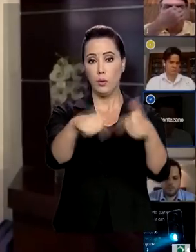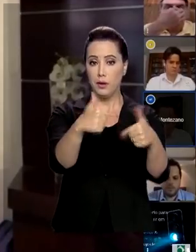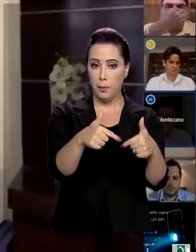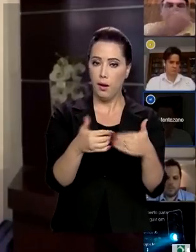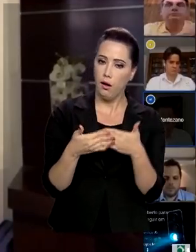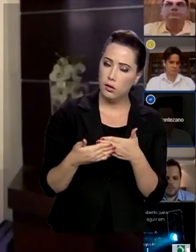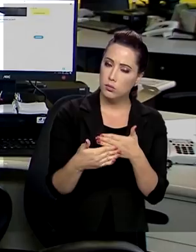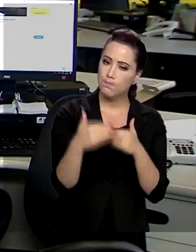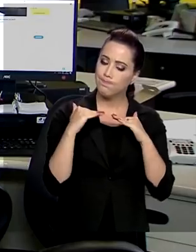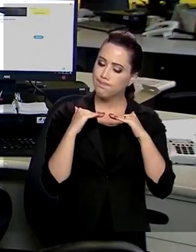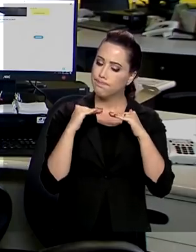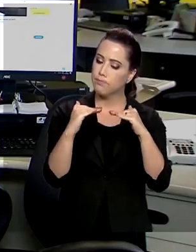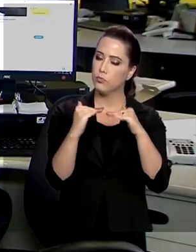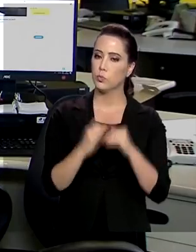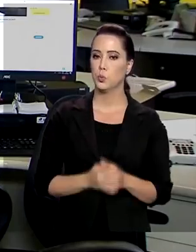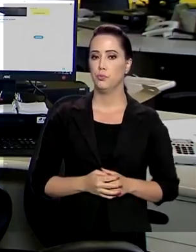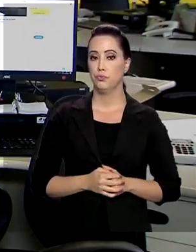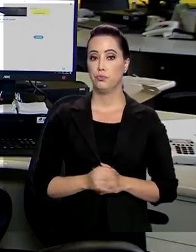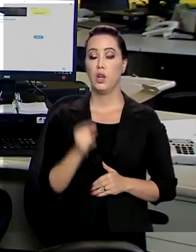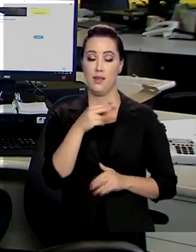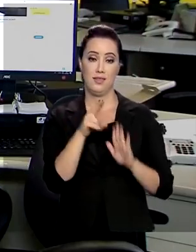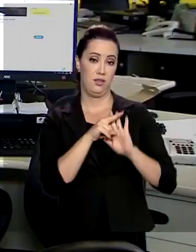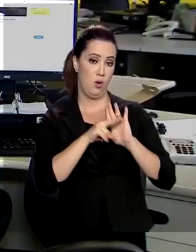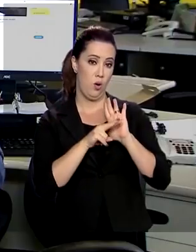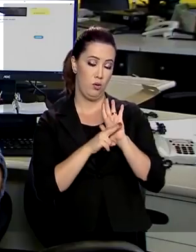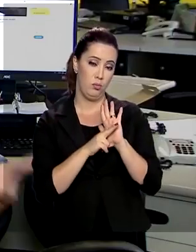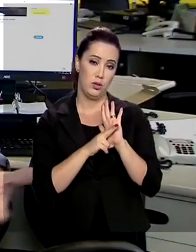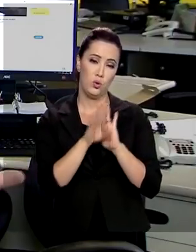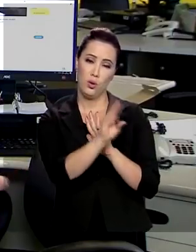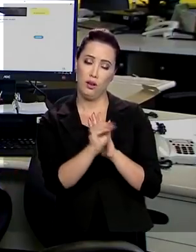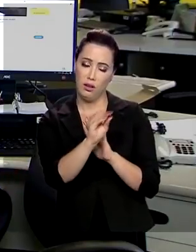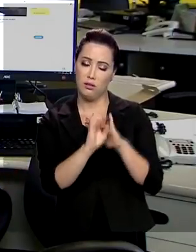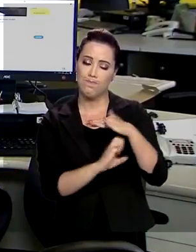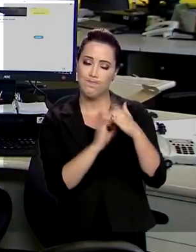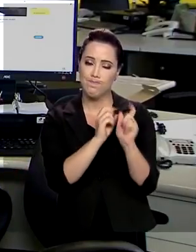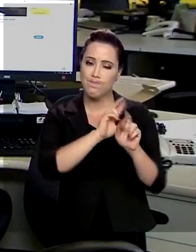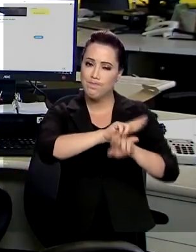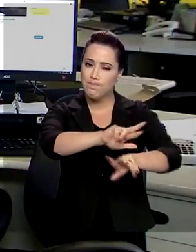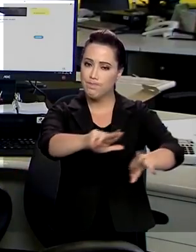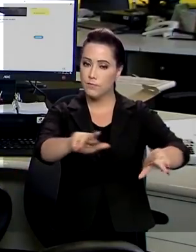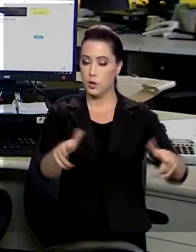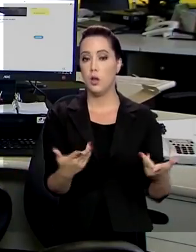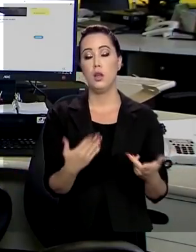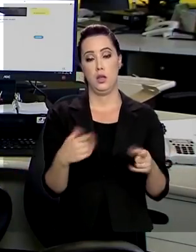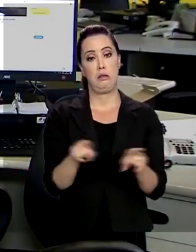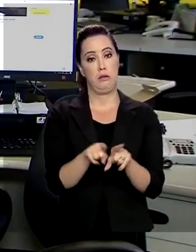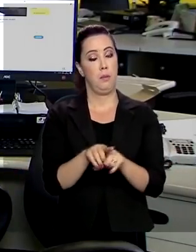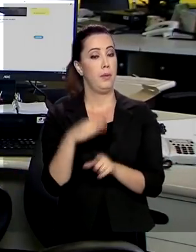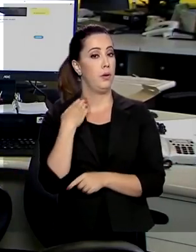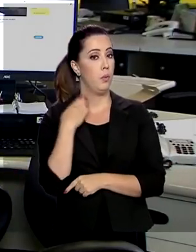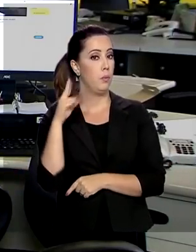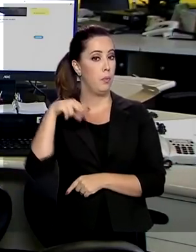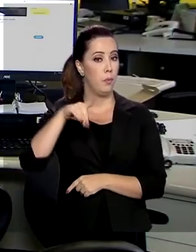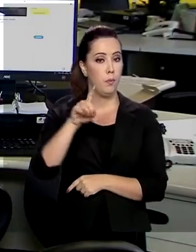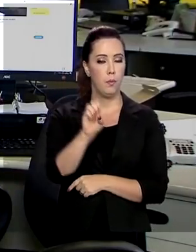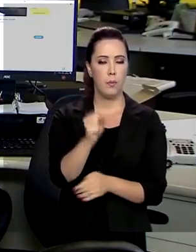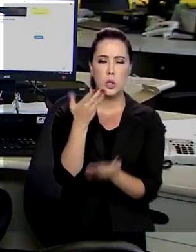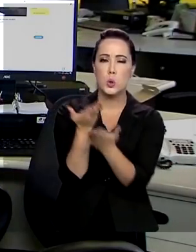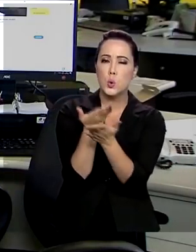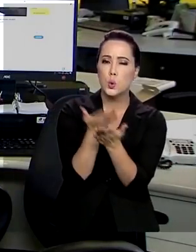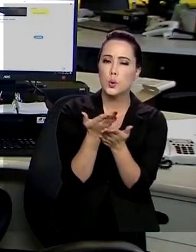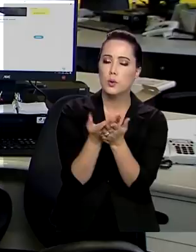estabilizados. Essas medidas vão atender as empresas de forma geral. E o BNDES também estuda novas medidas